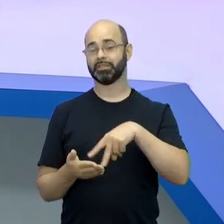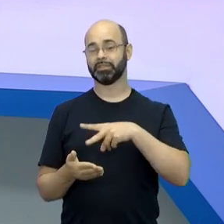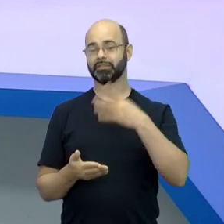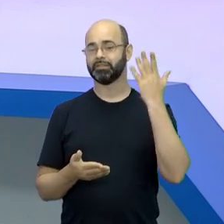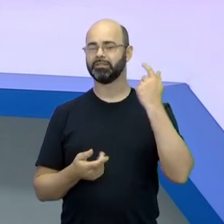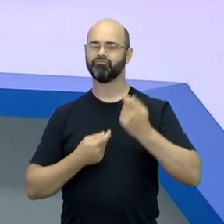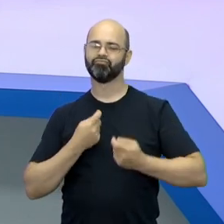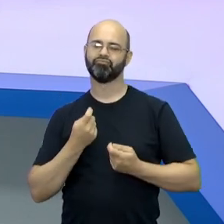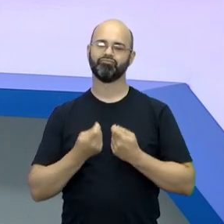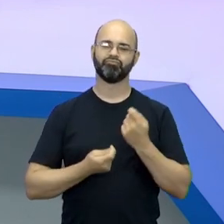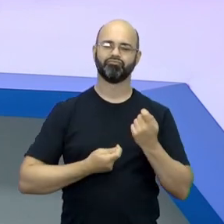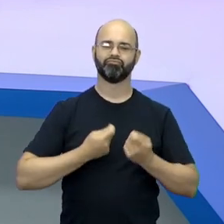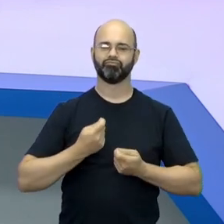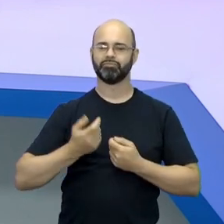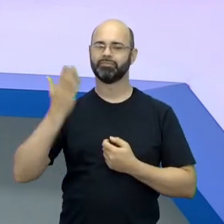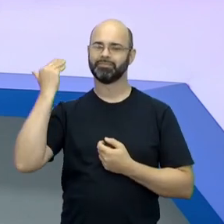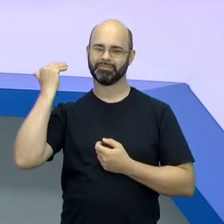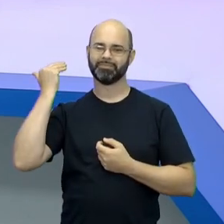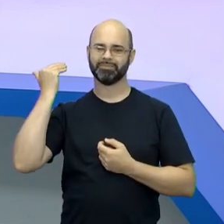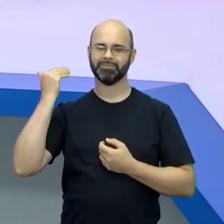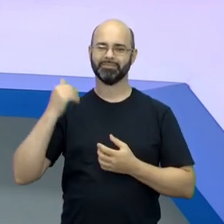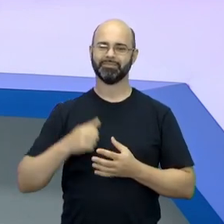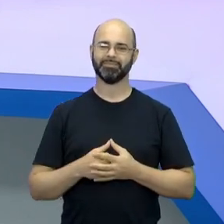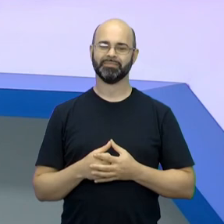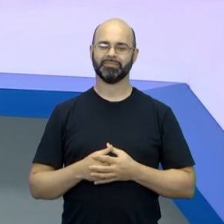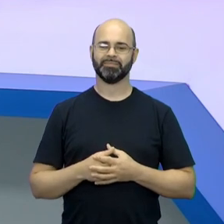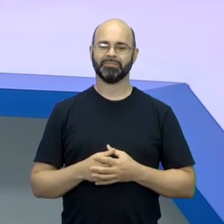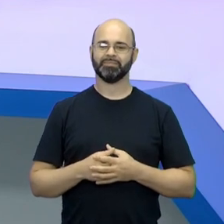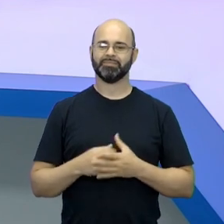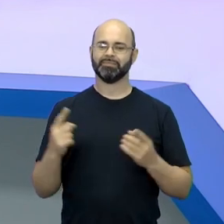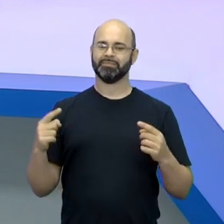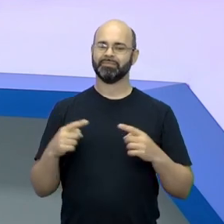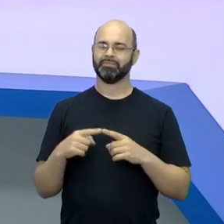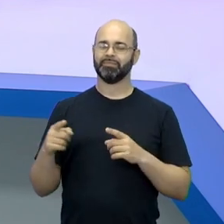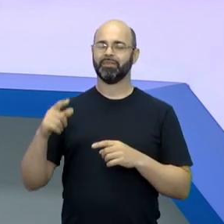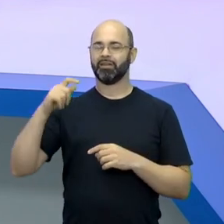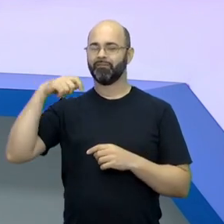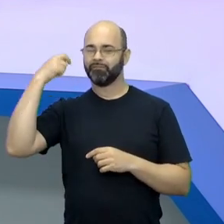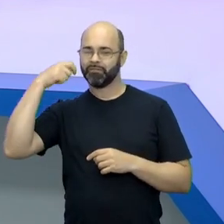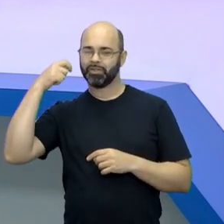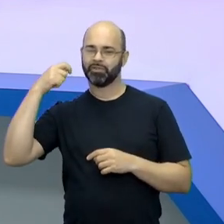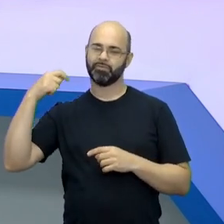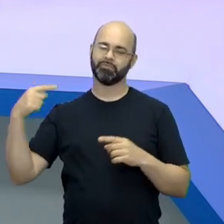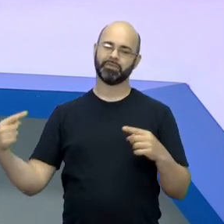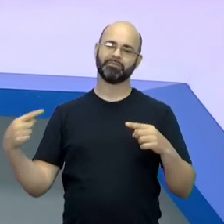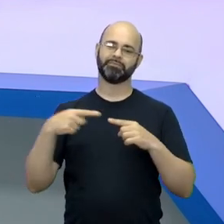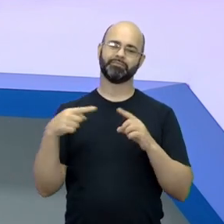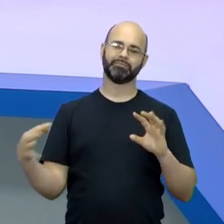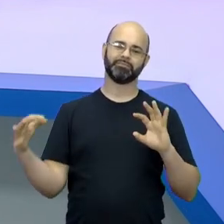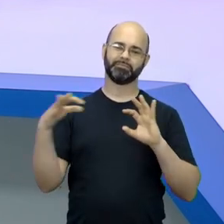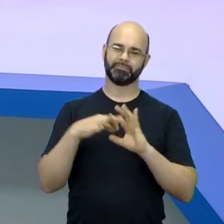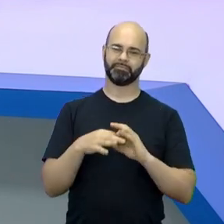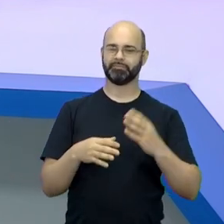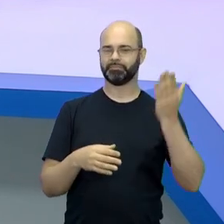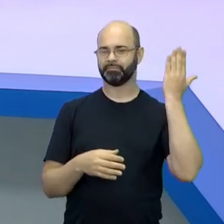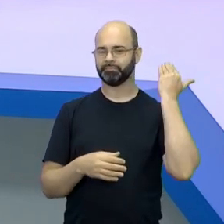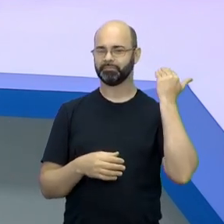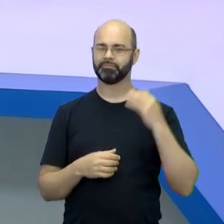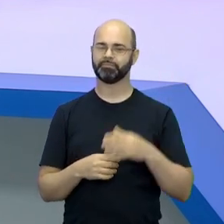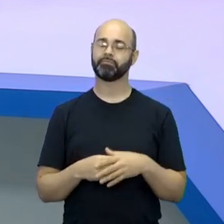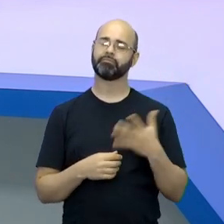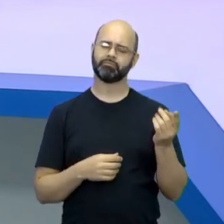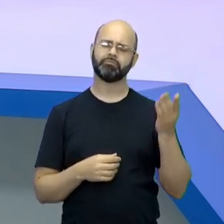tinham, discotecas, tudo muito alinhado com os filmes que eram lançados naquela época, pregava esse tipo de costume. Então assim,